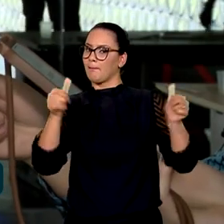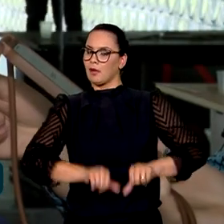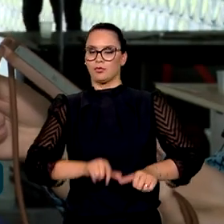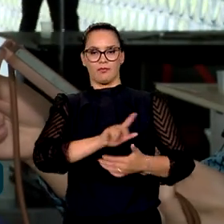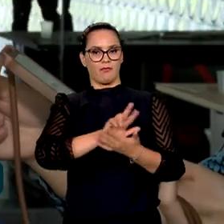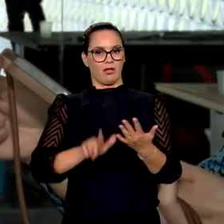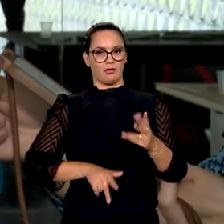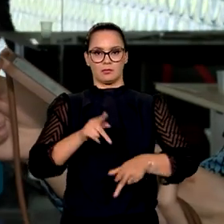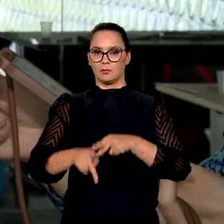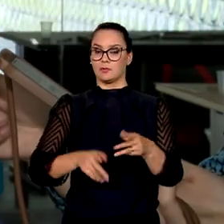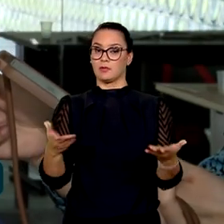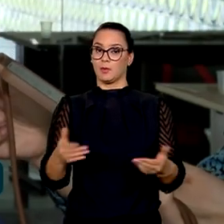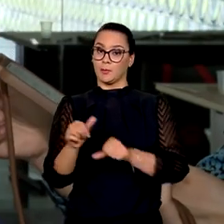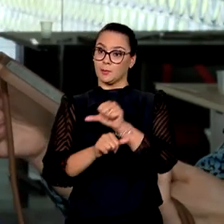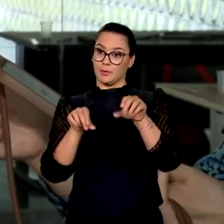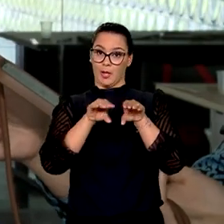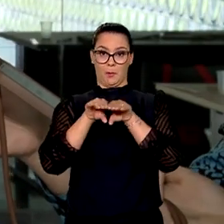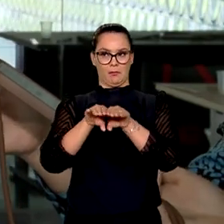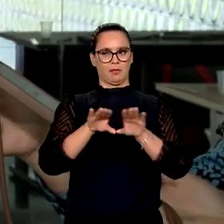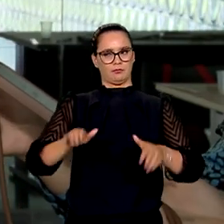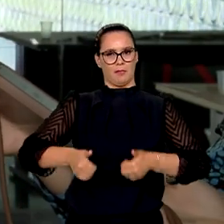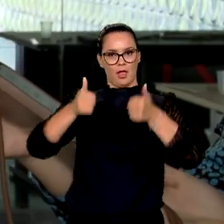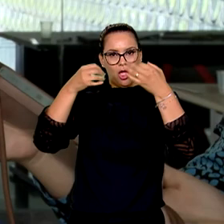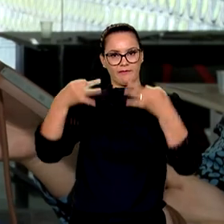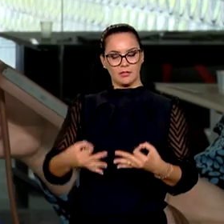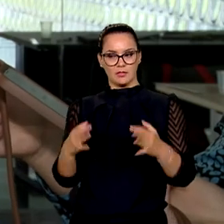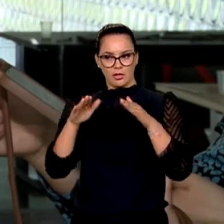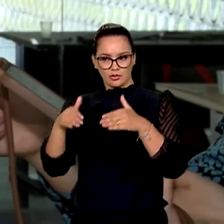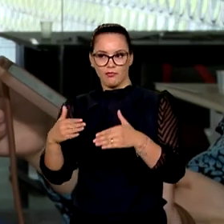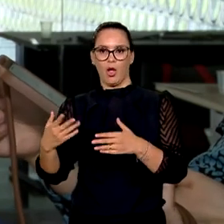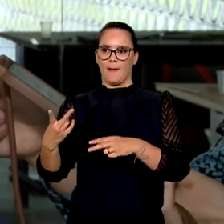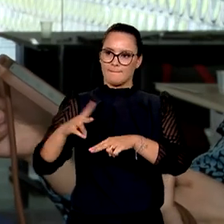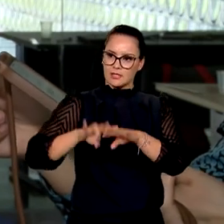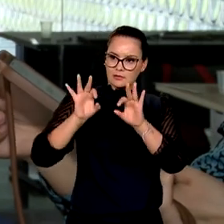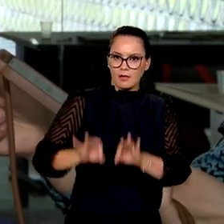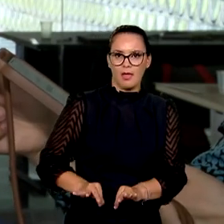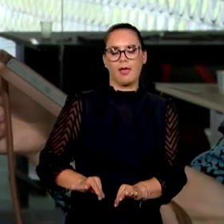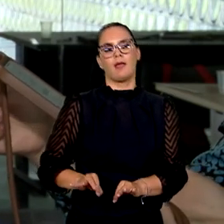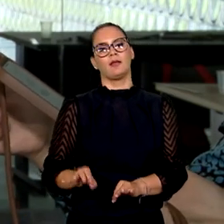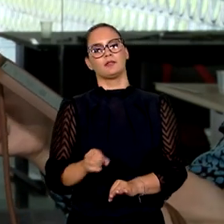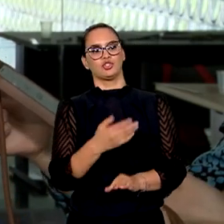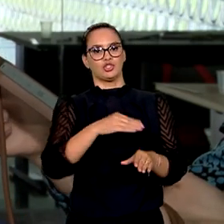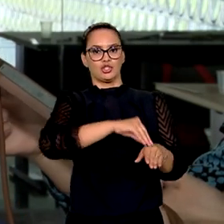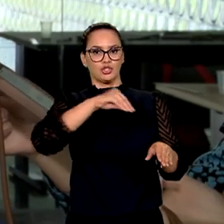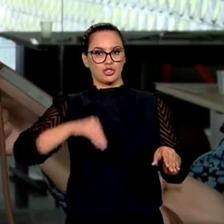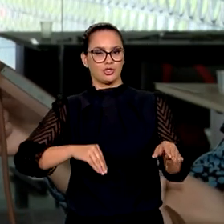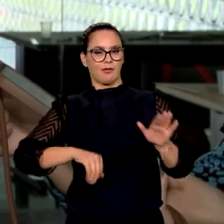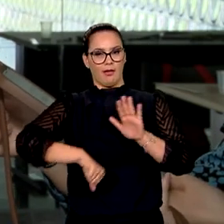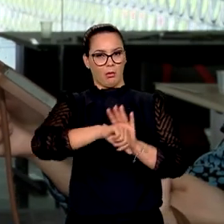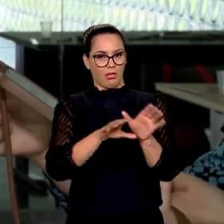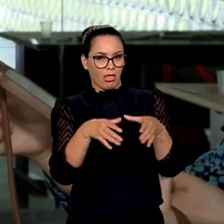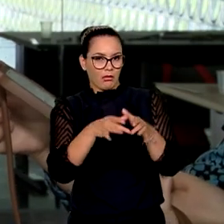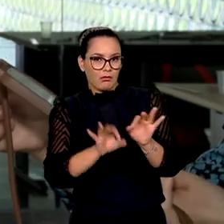à população para um padrão que é mais eficiente, que foca em grandes apreensões, que foca na descapitalização do crime organizado